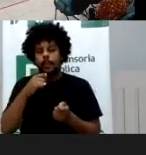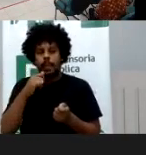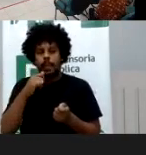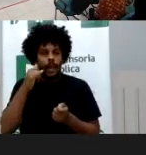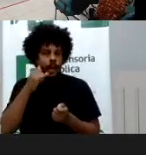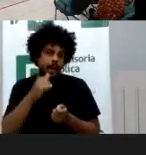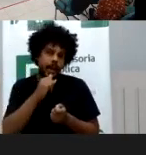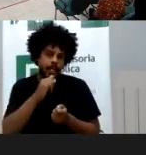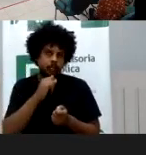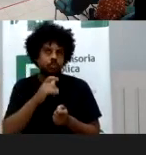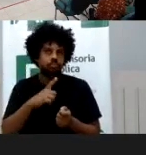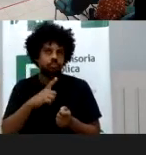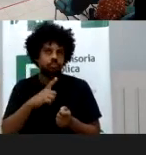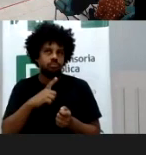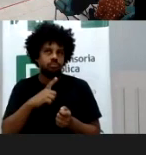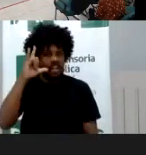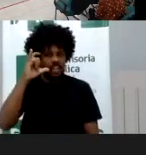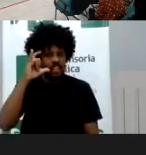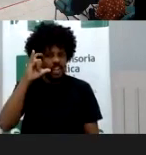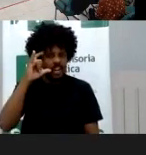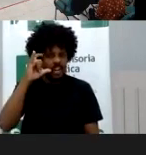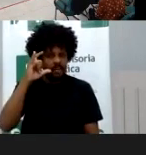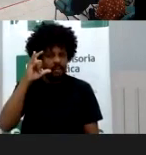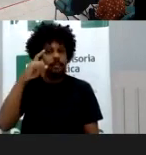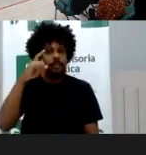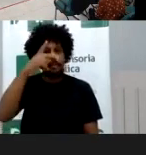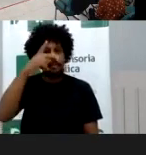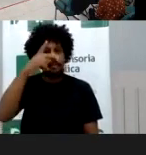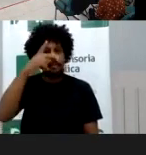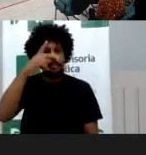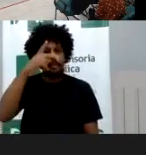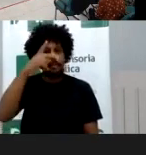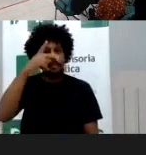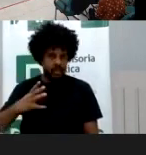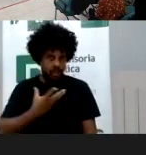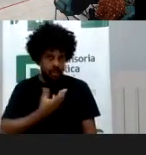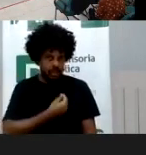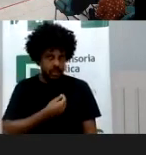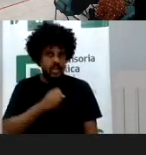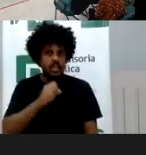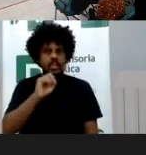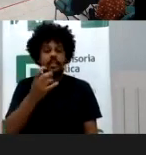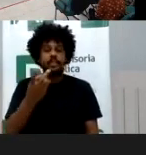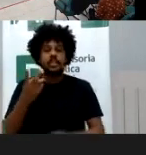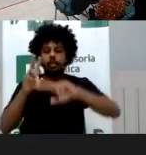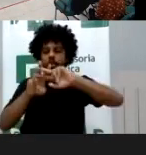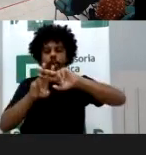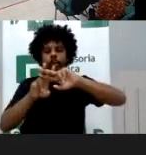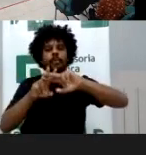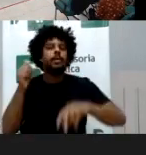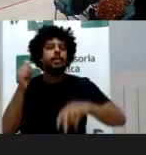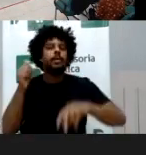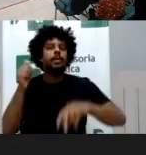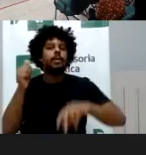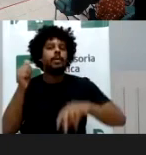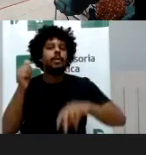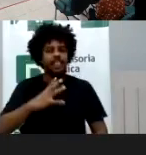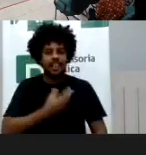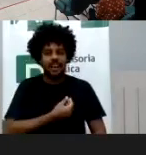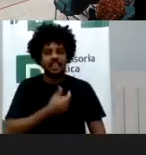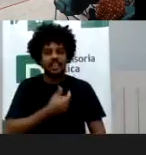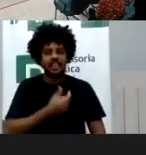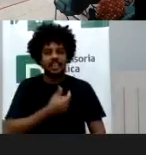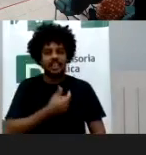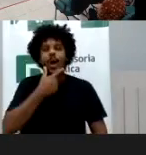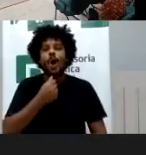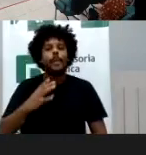forte no Instagram das pessoas trans. Se você colocar a hashtag, né, mulheres trans, homens trans, você vai encontrar vários perfis